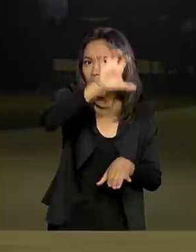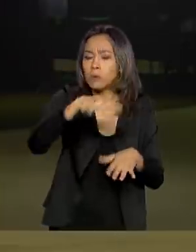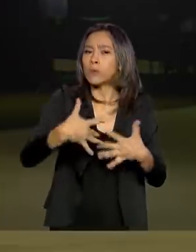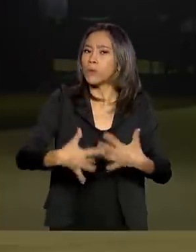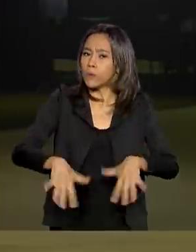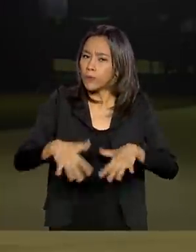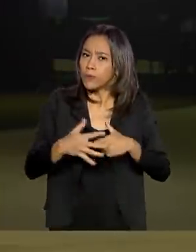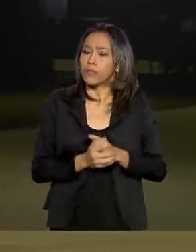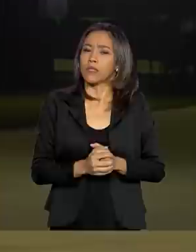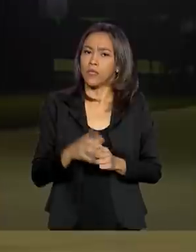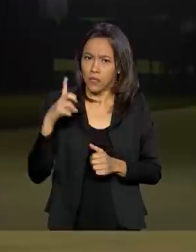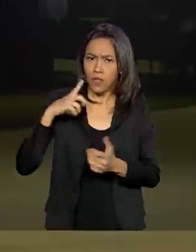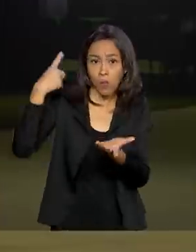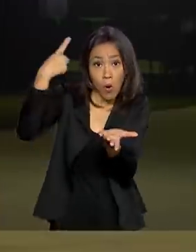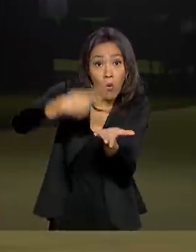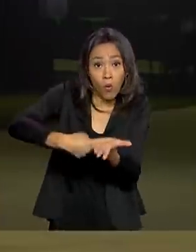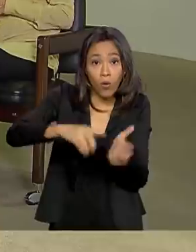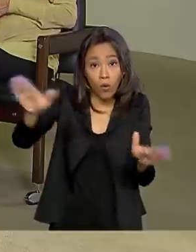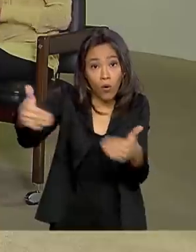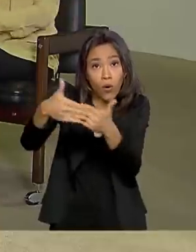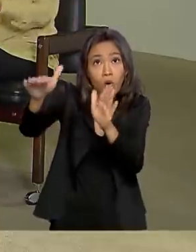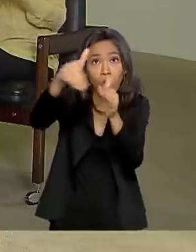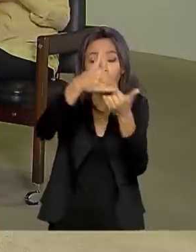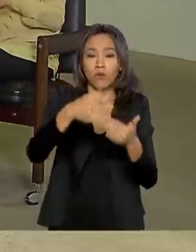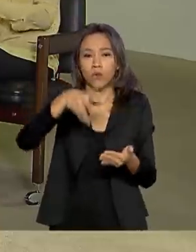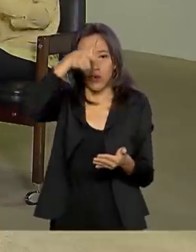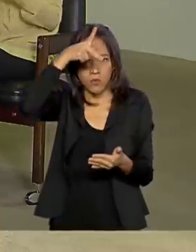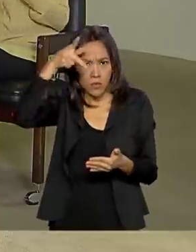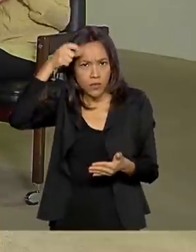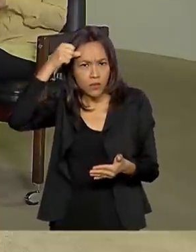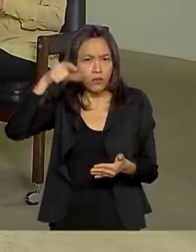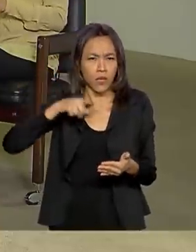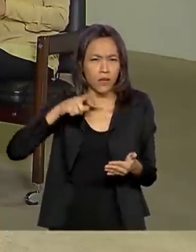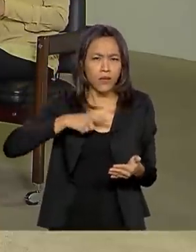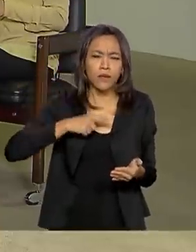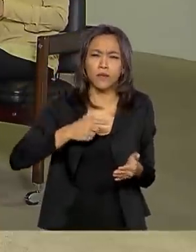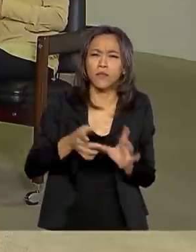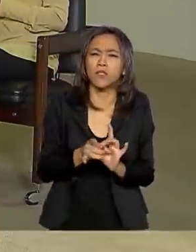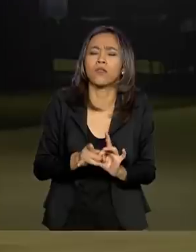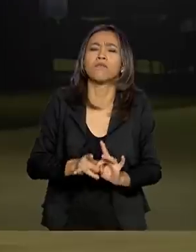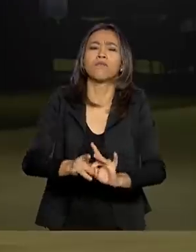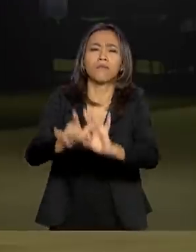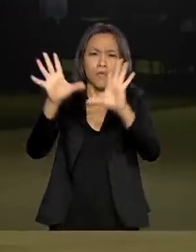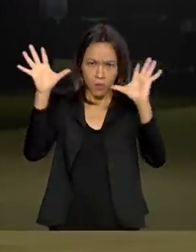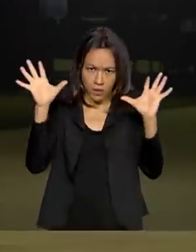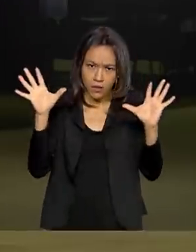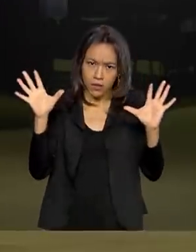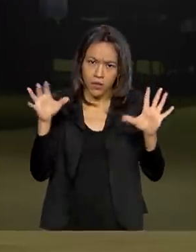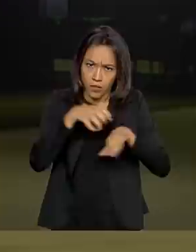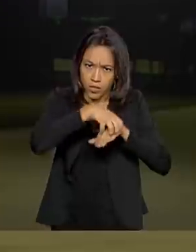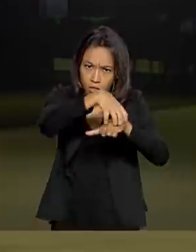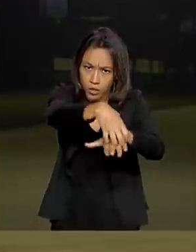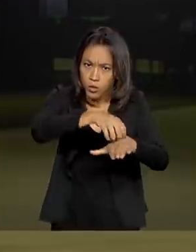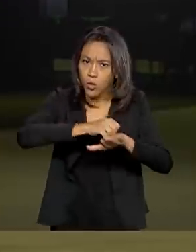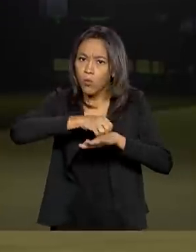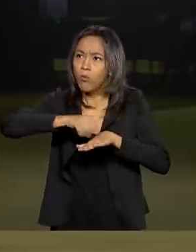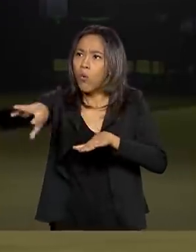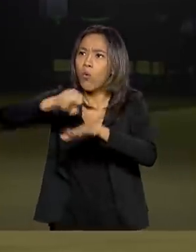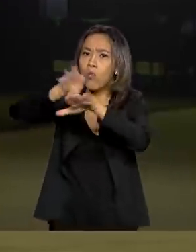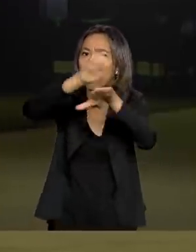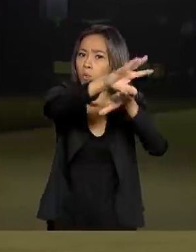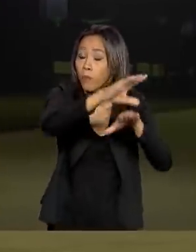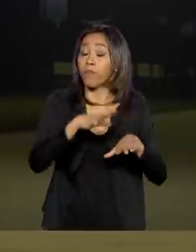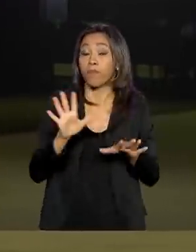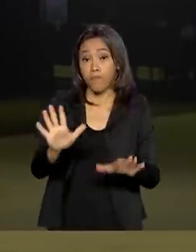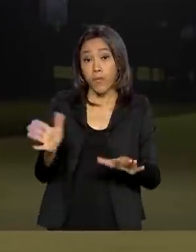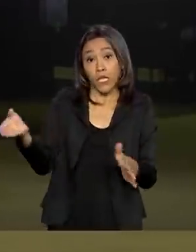E existe um acordo também com os municípios para que flua mais fácil essa distribuição. Exato. A nossa previsão é, chegando a carga,